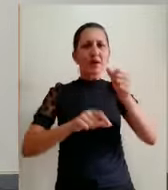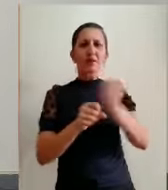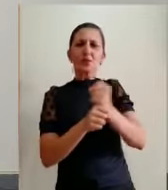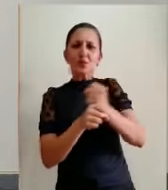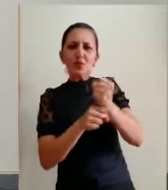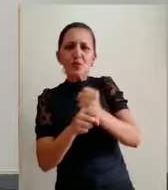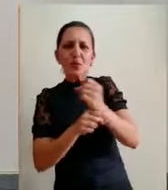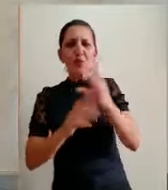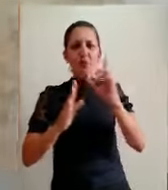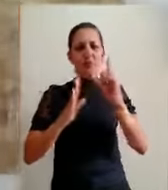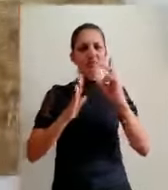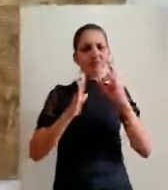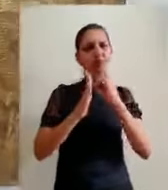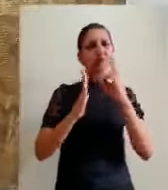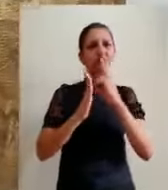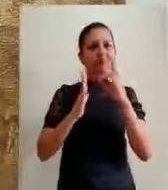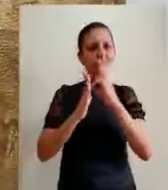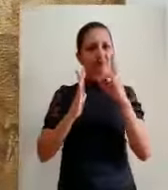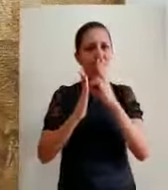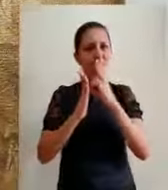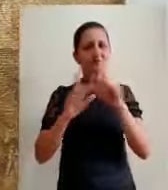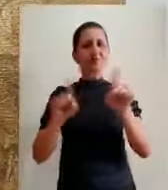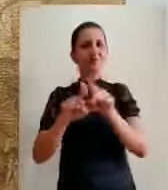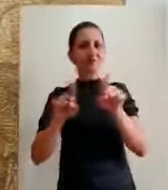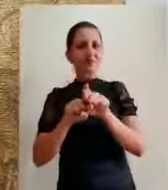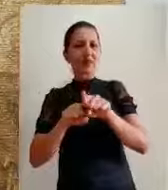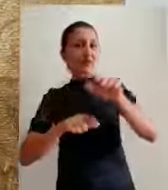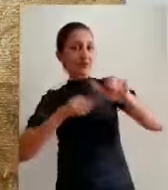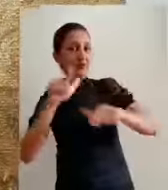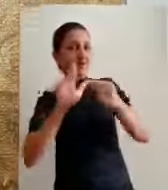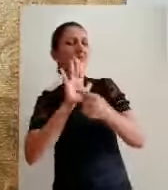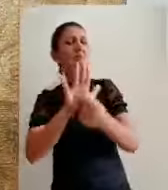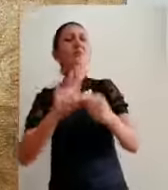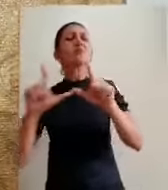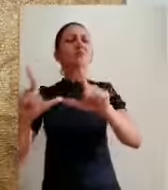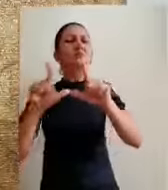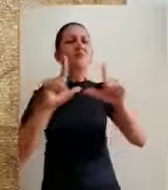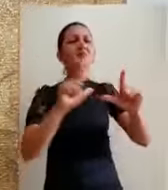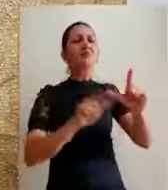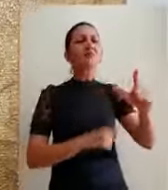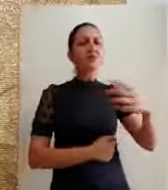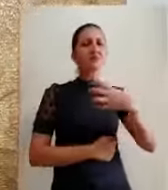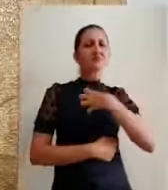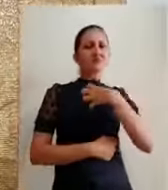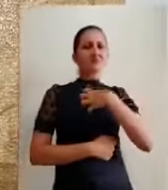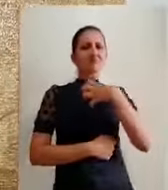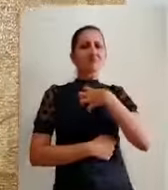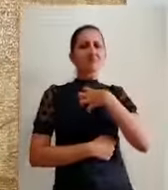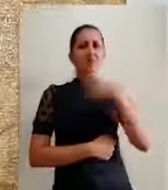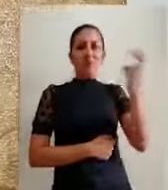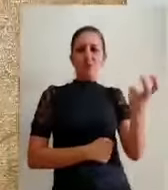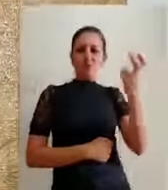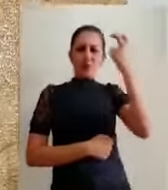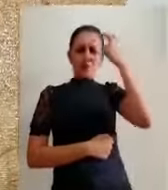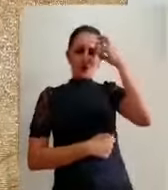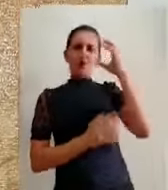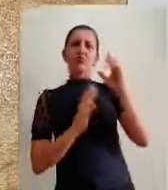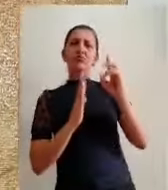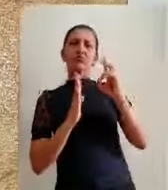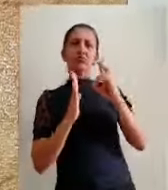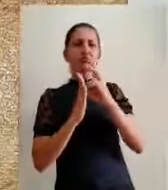anos nas aldeias indígenas. O trabalho dela tem essa característica da cultura indígena, do trabalho regional,